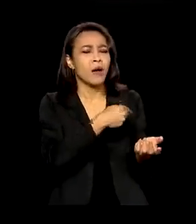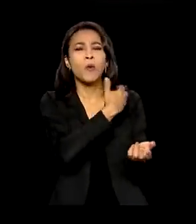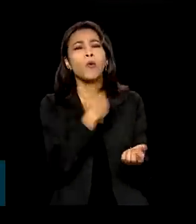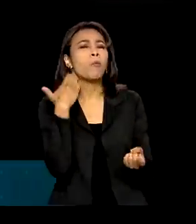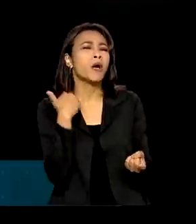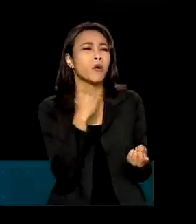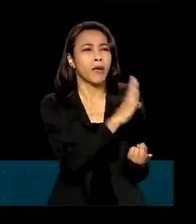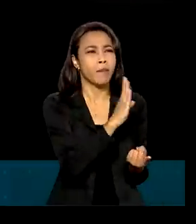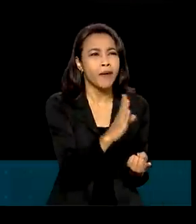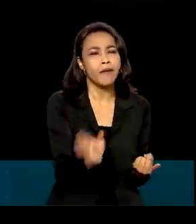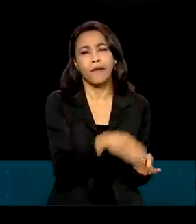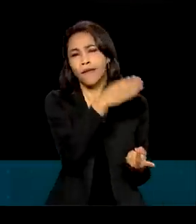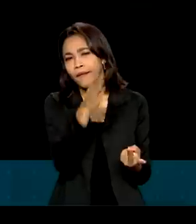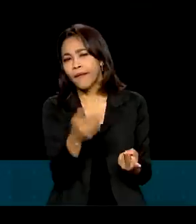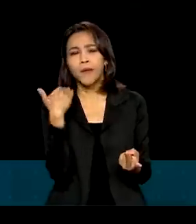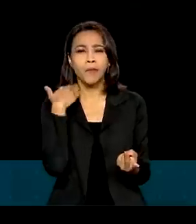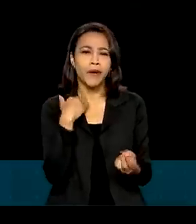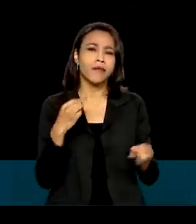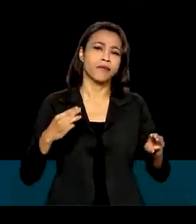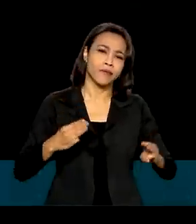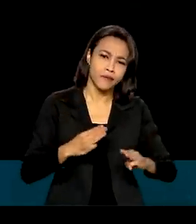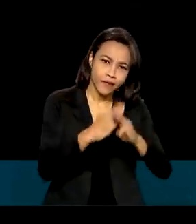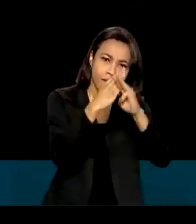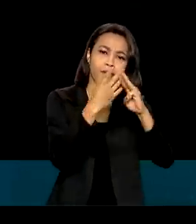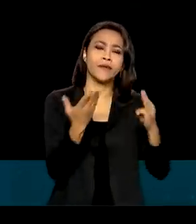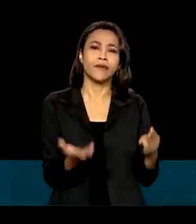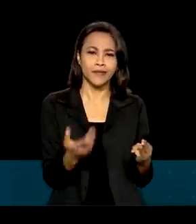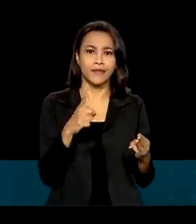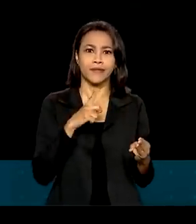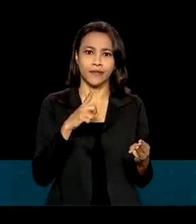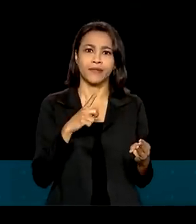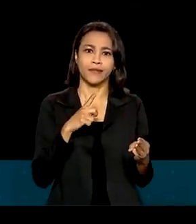Banco do Brasil. Hoje a Caixa está entrando nessa função também.